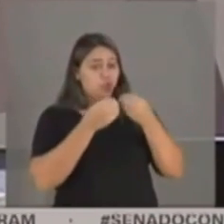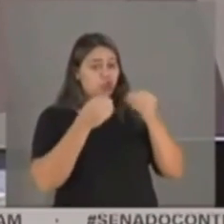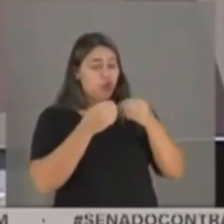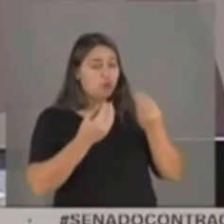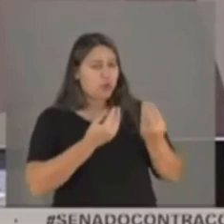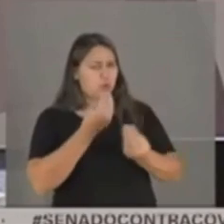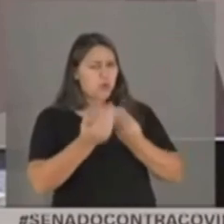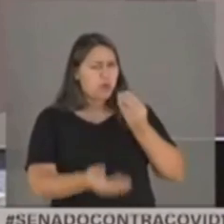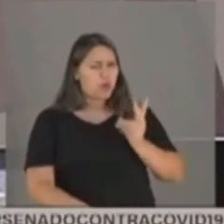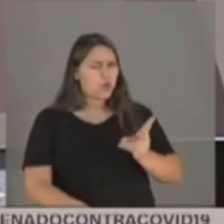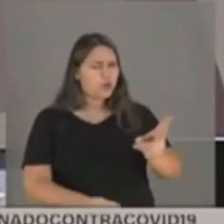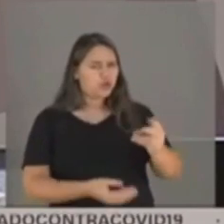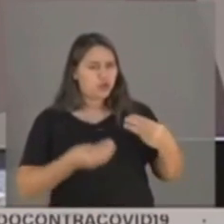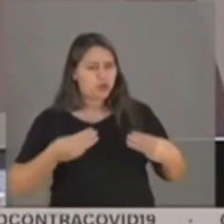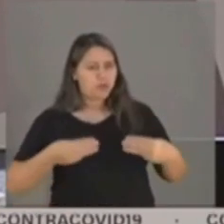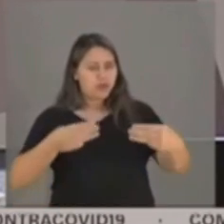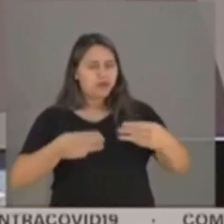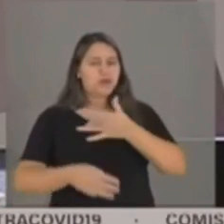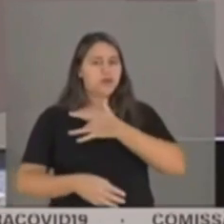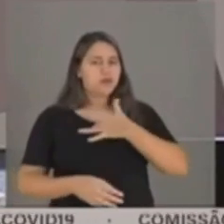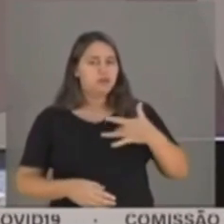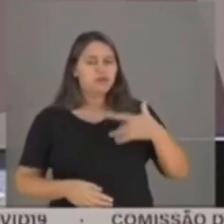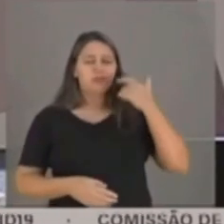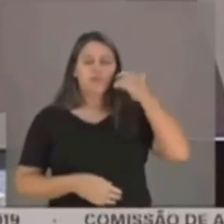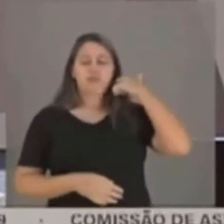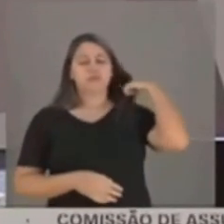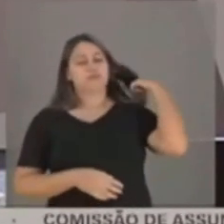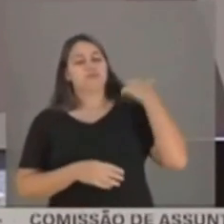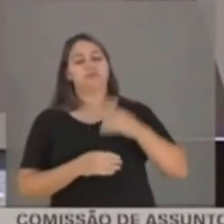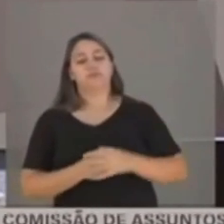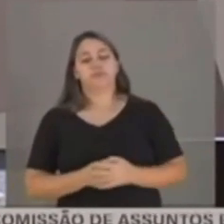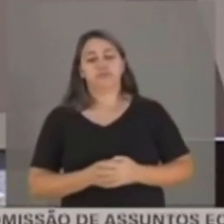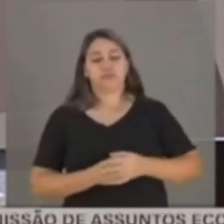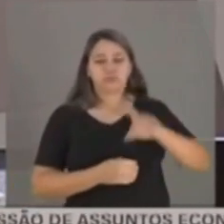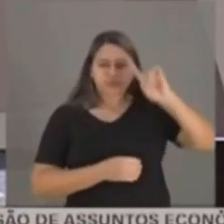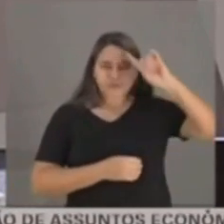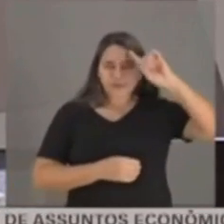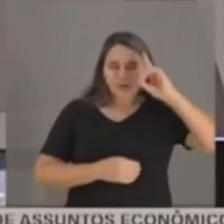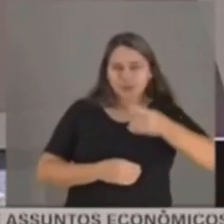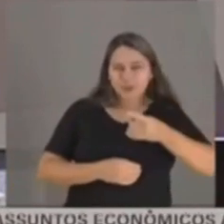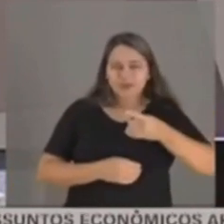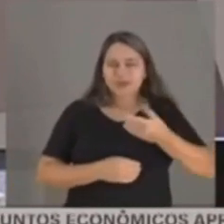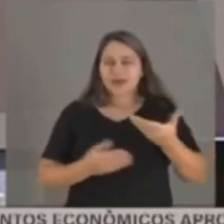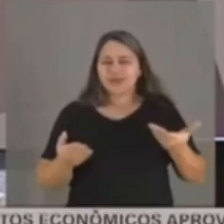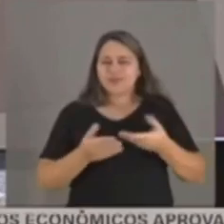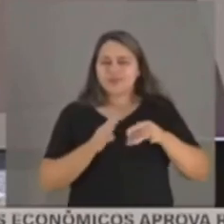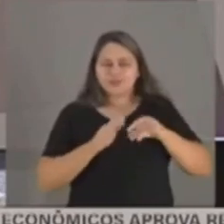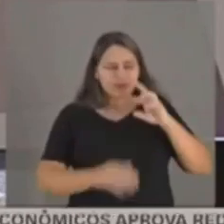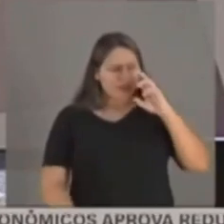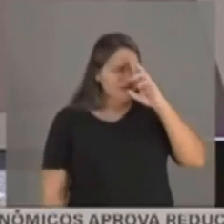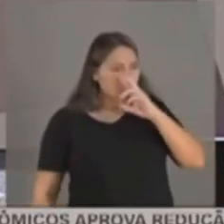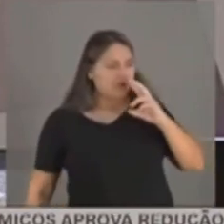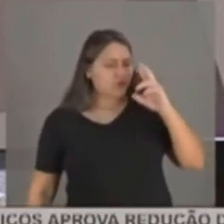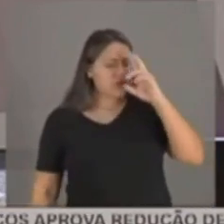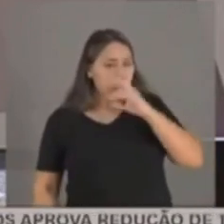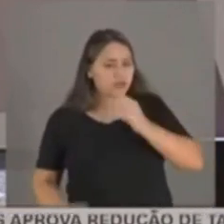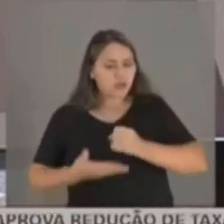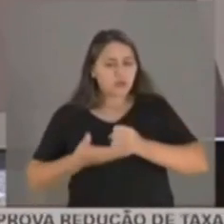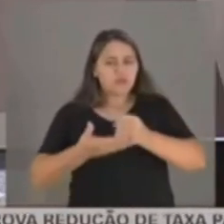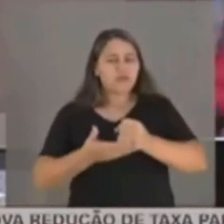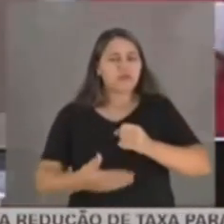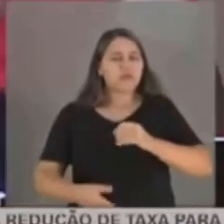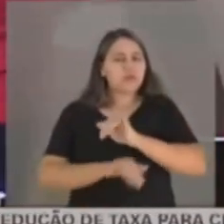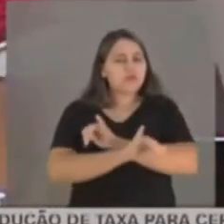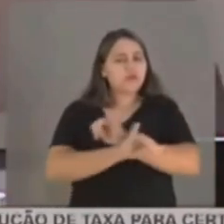ali no Ministério, as autoridades competentes da investigação tendo informações sobre isso?